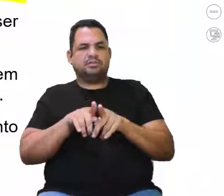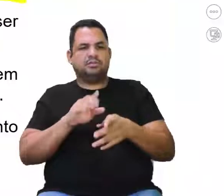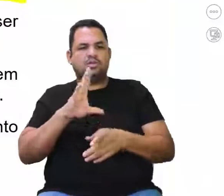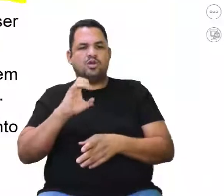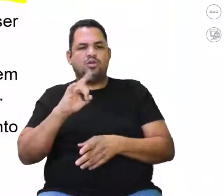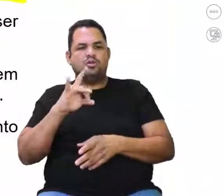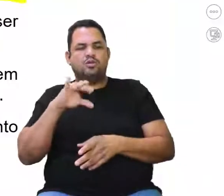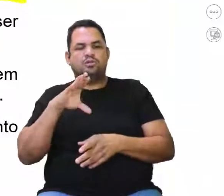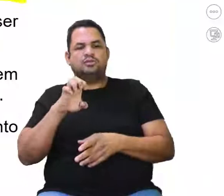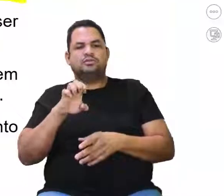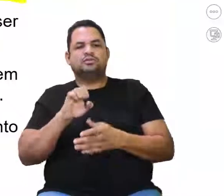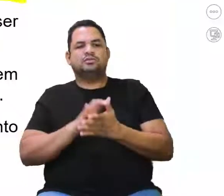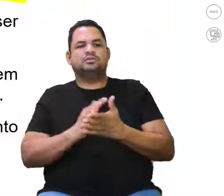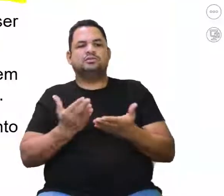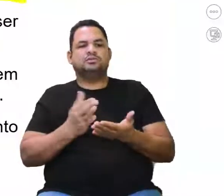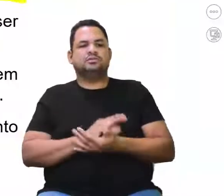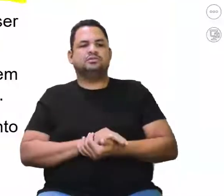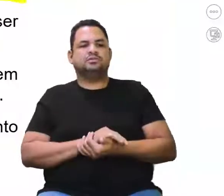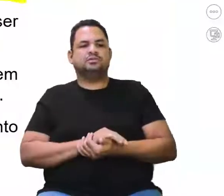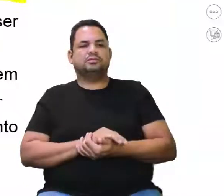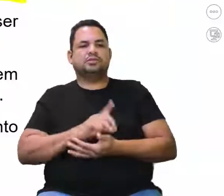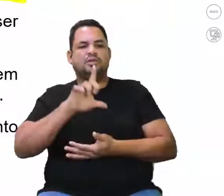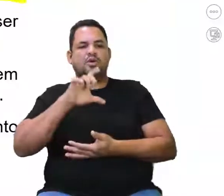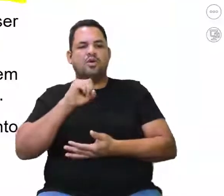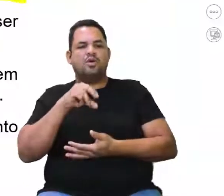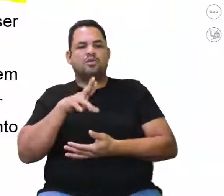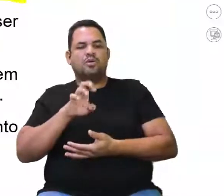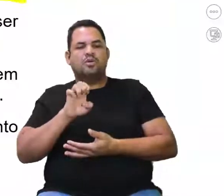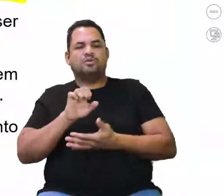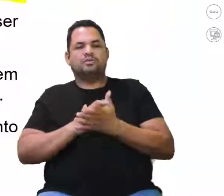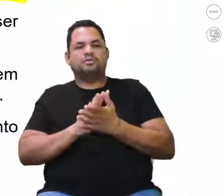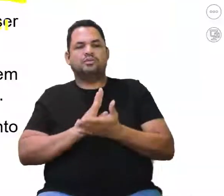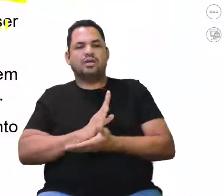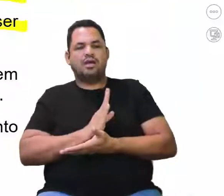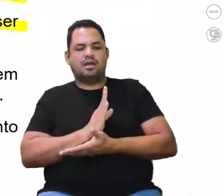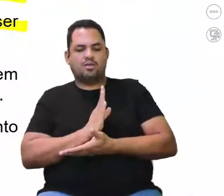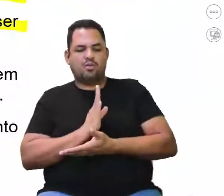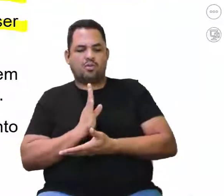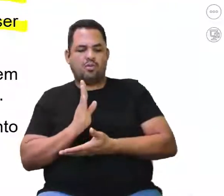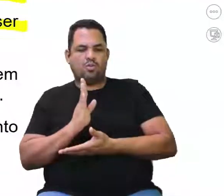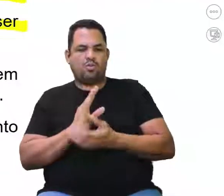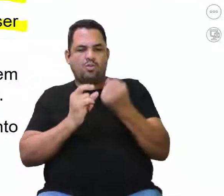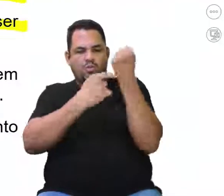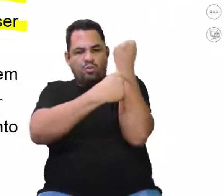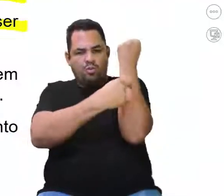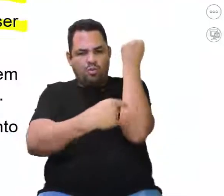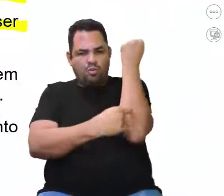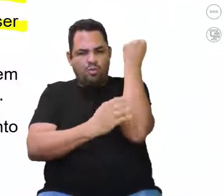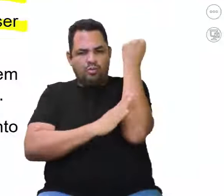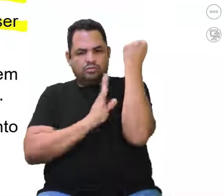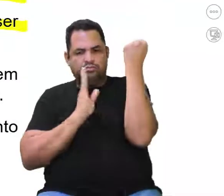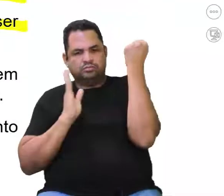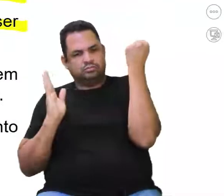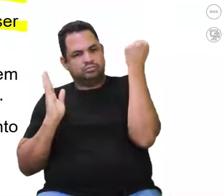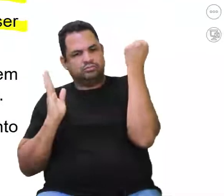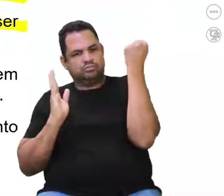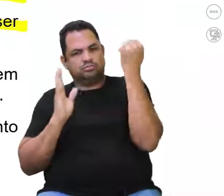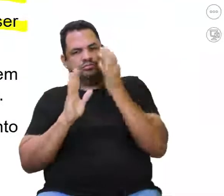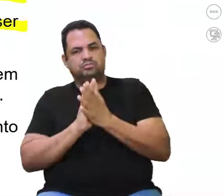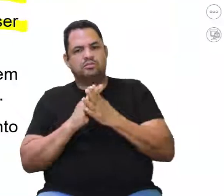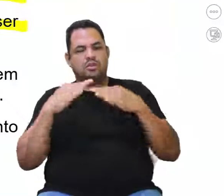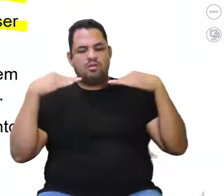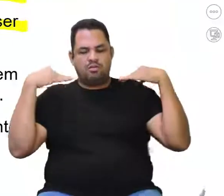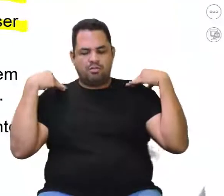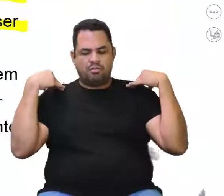sobre lordose. C, na lordose, a coluna apresenta desvio lateral, que pode ser percebido